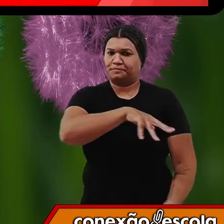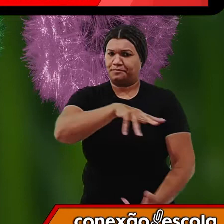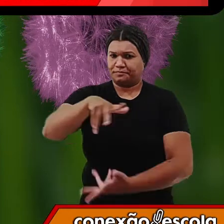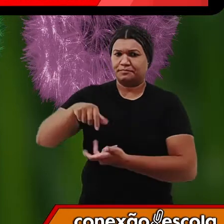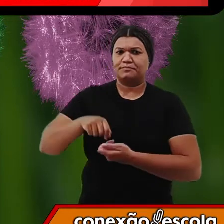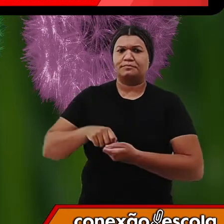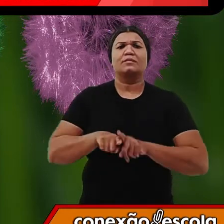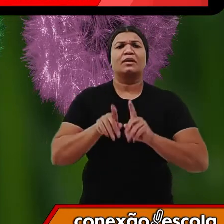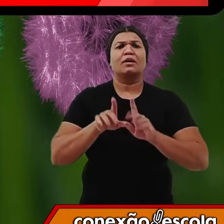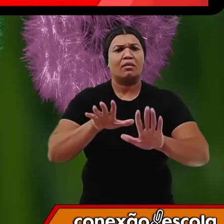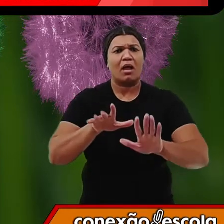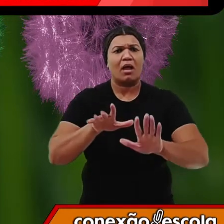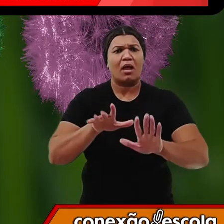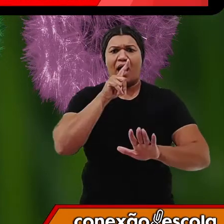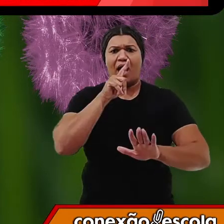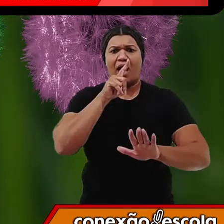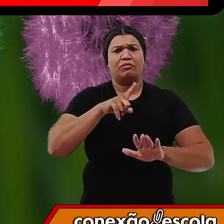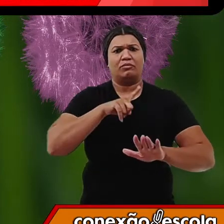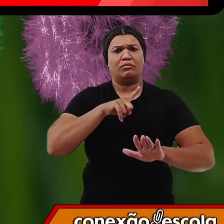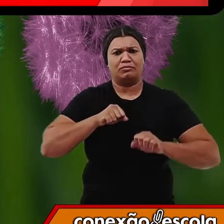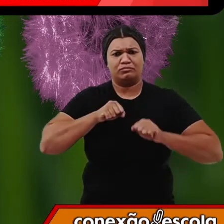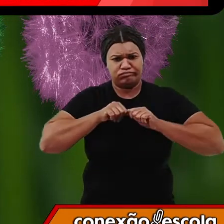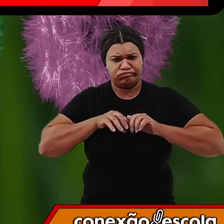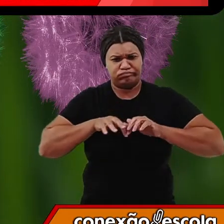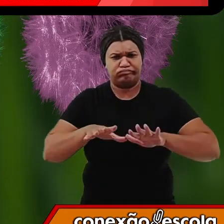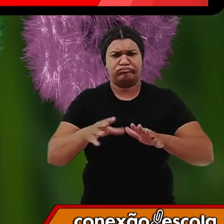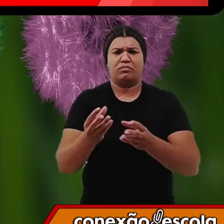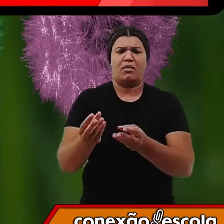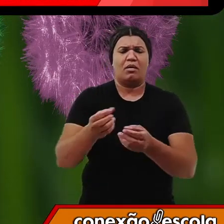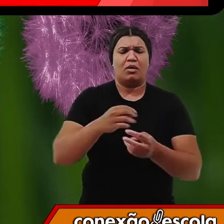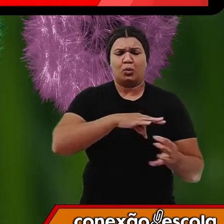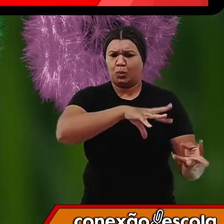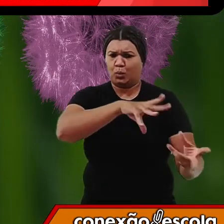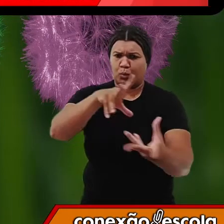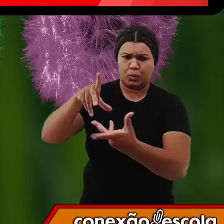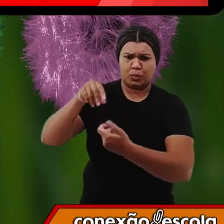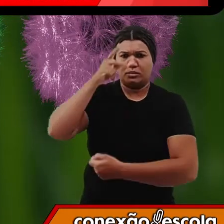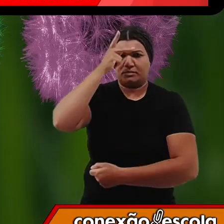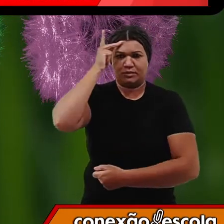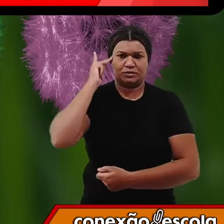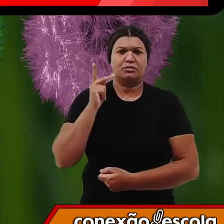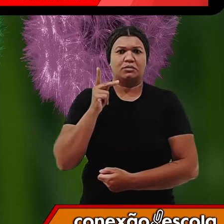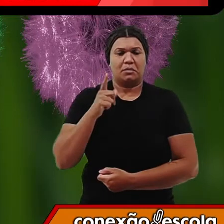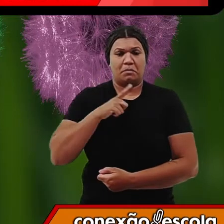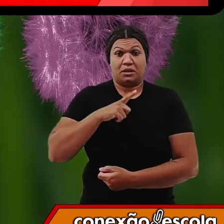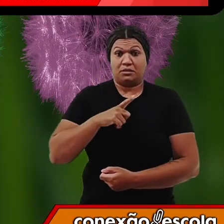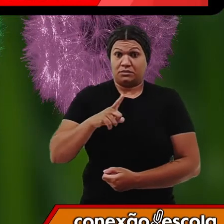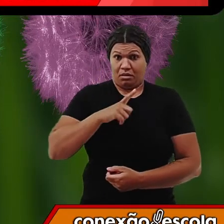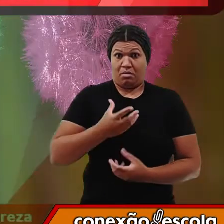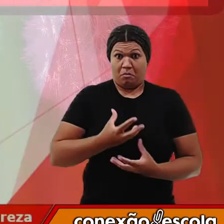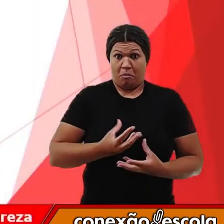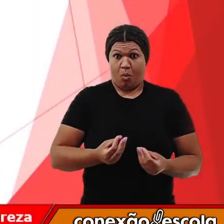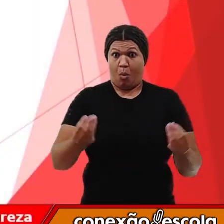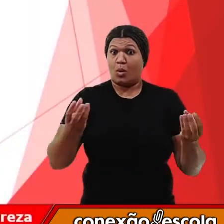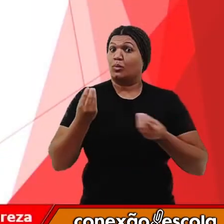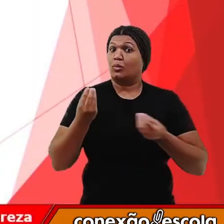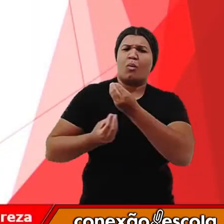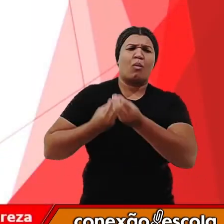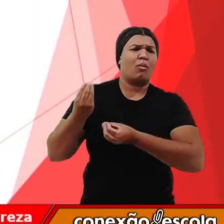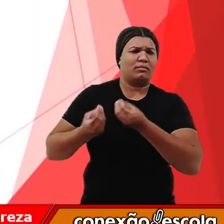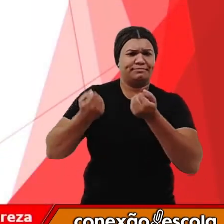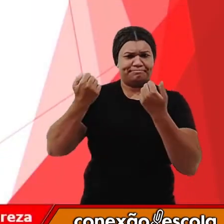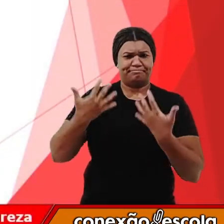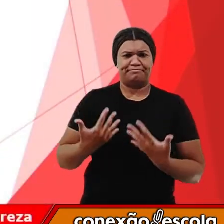água é tão abundante como nós estamos pensando? A água disponível para nós é abundante desse tanto? Vamos ver.